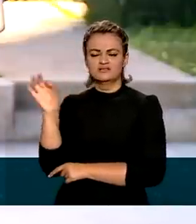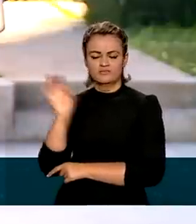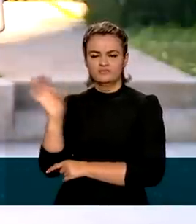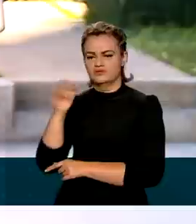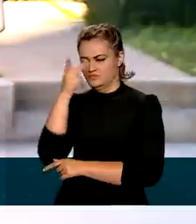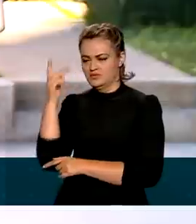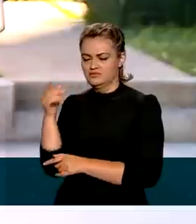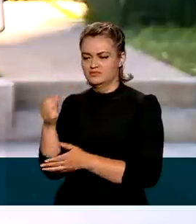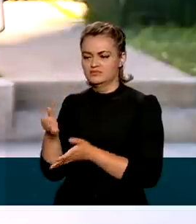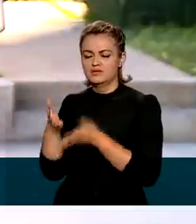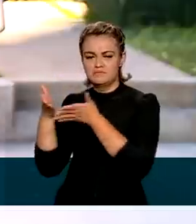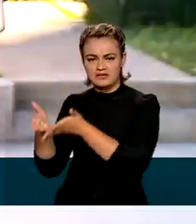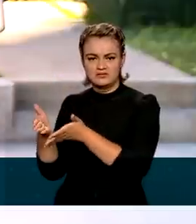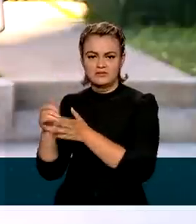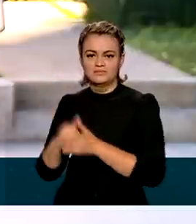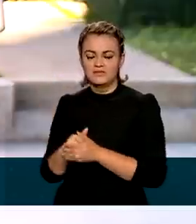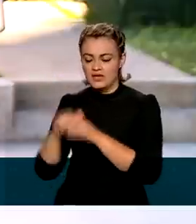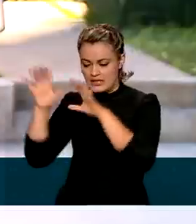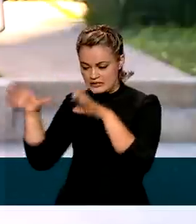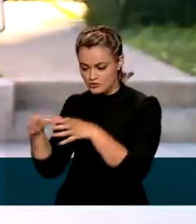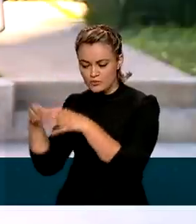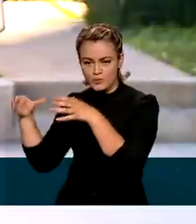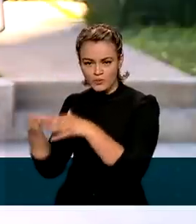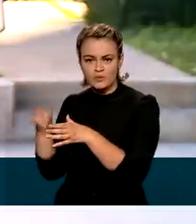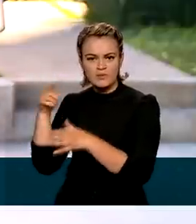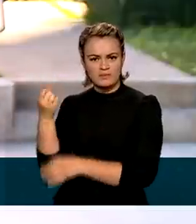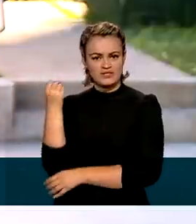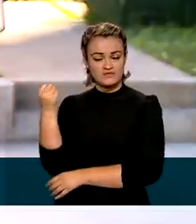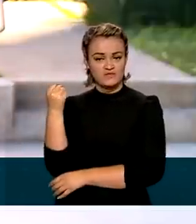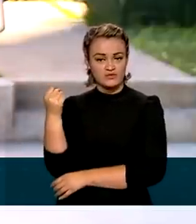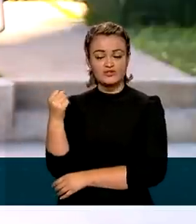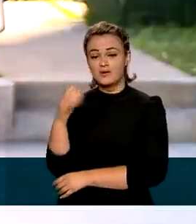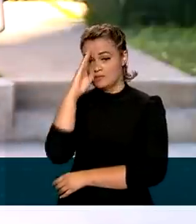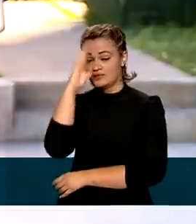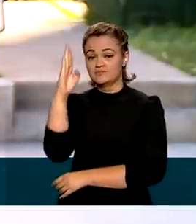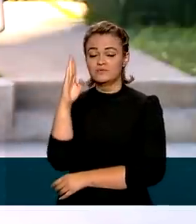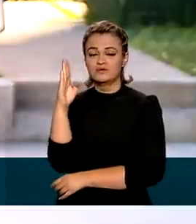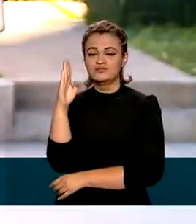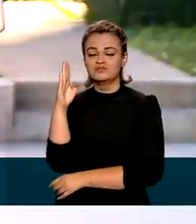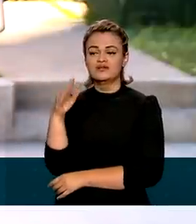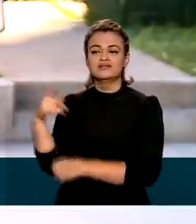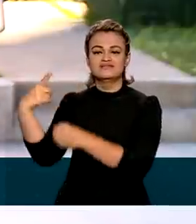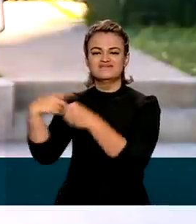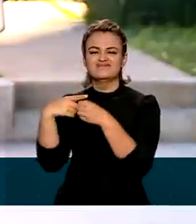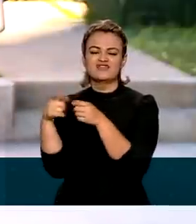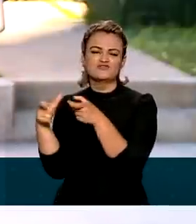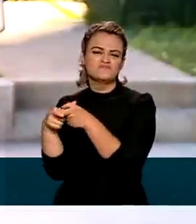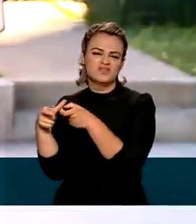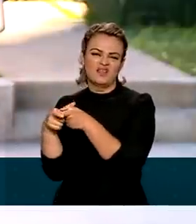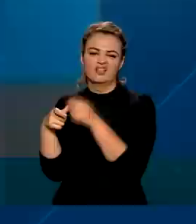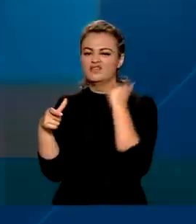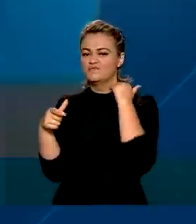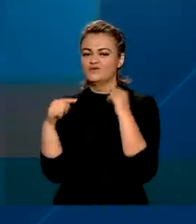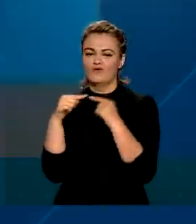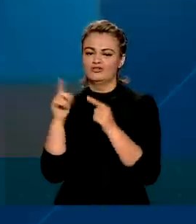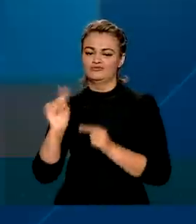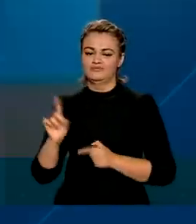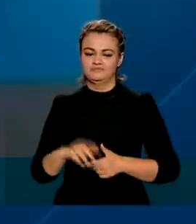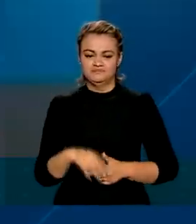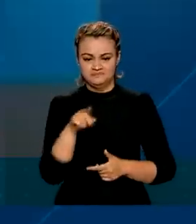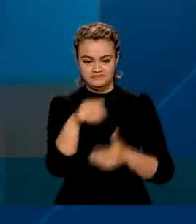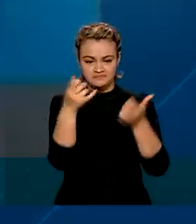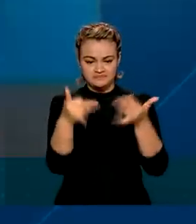participação na carteira. As cooperativas são mais fortes, principalmente nas cidades pequenas do país. Uma das